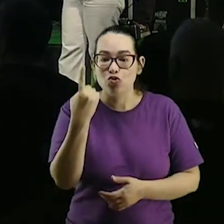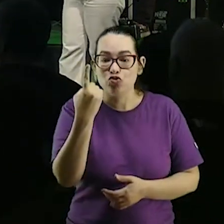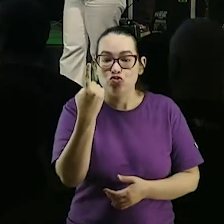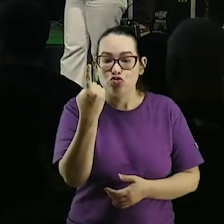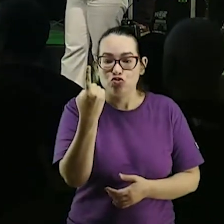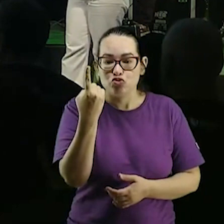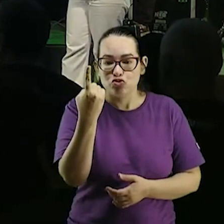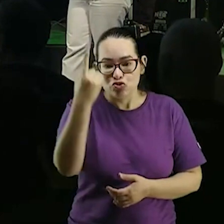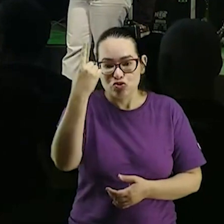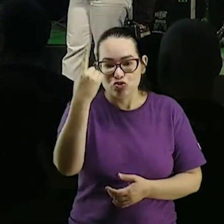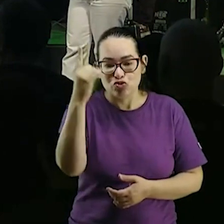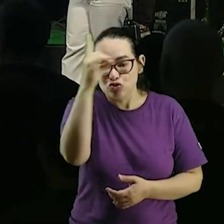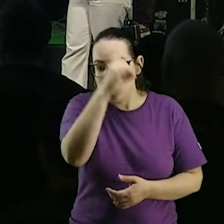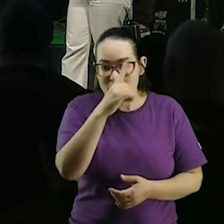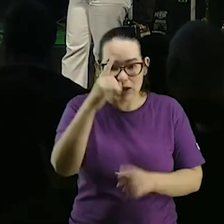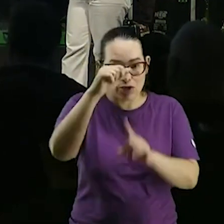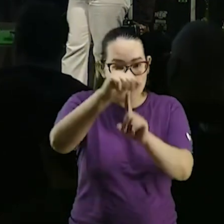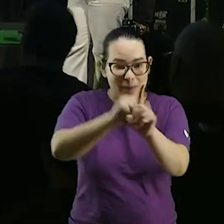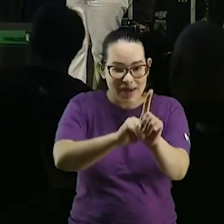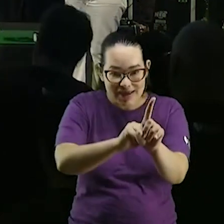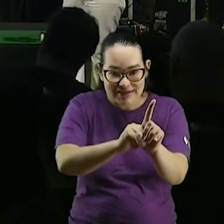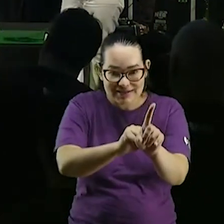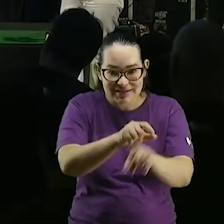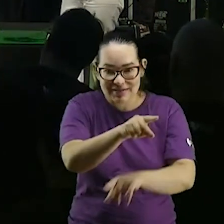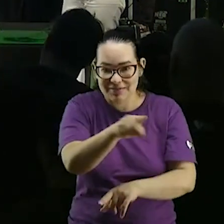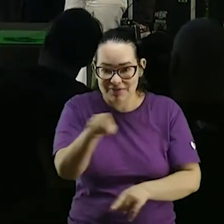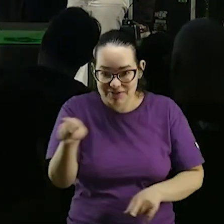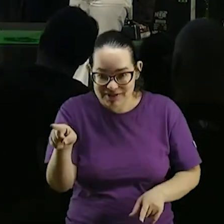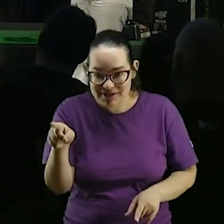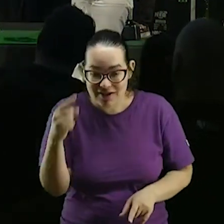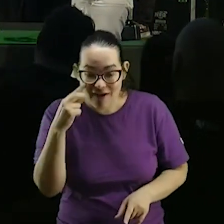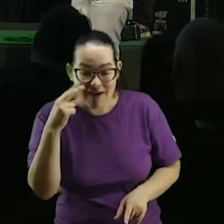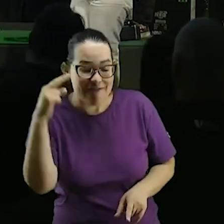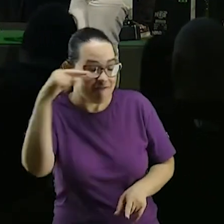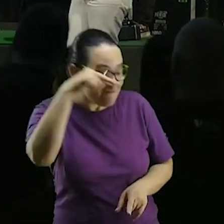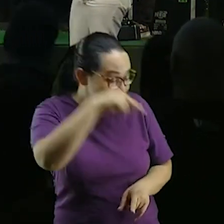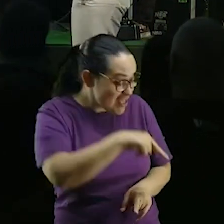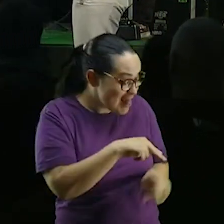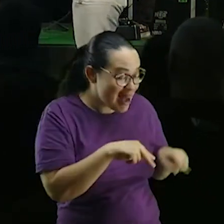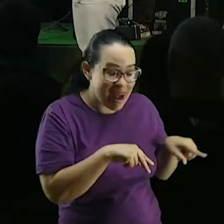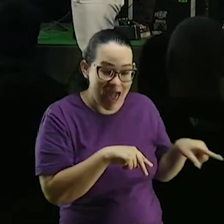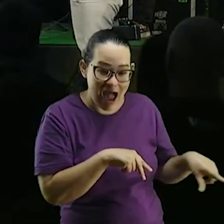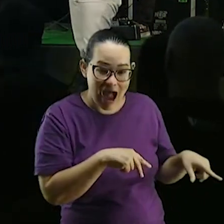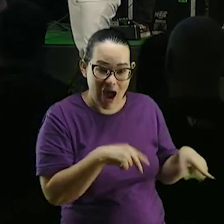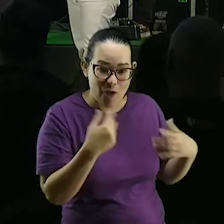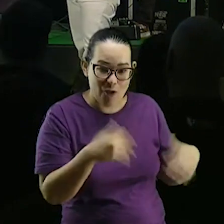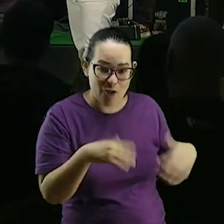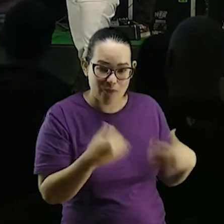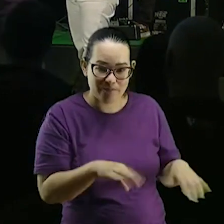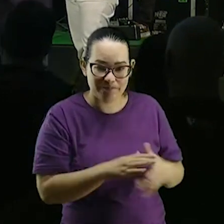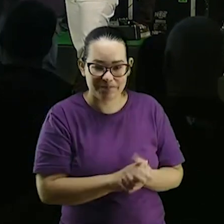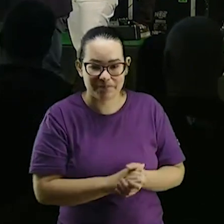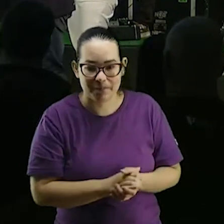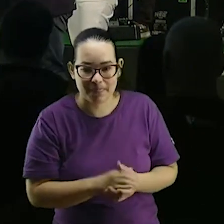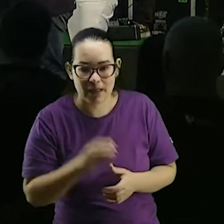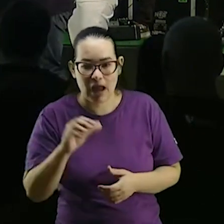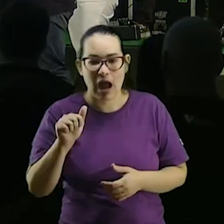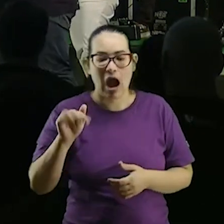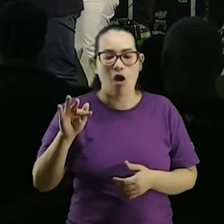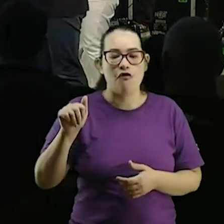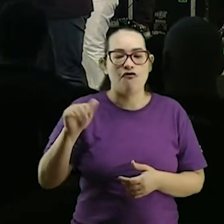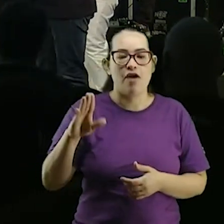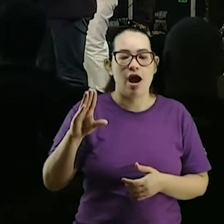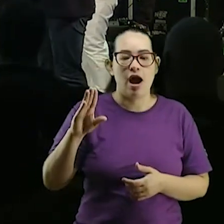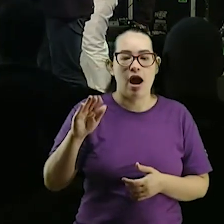só vou tirar um domingo do mês para ser escalado lá no Talmudim Alf e Ômega cá entre nós